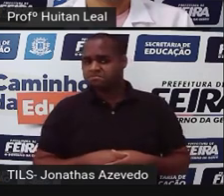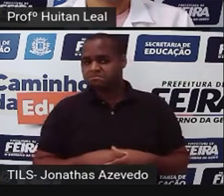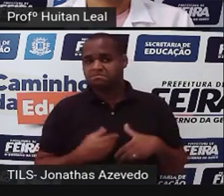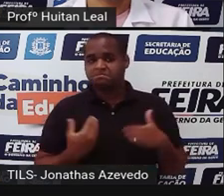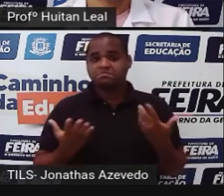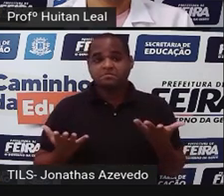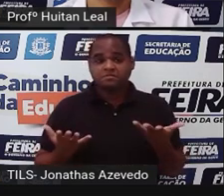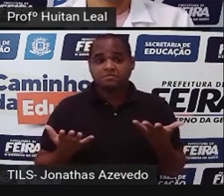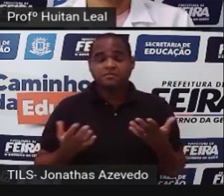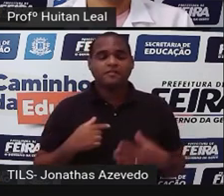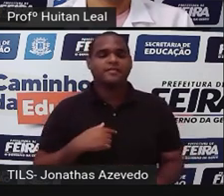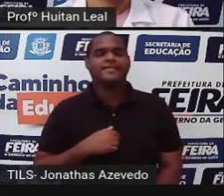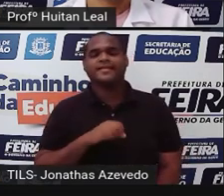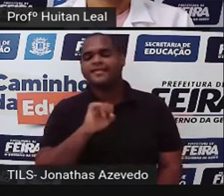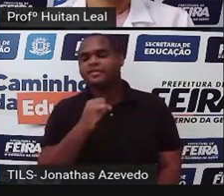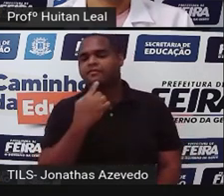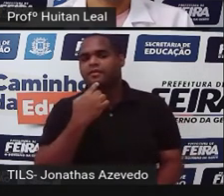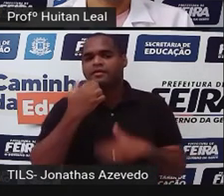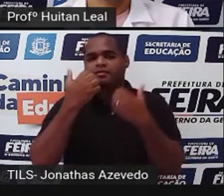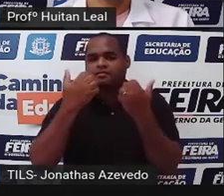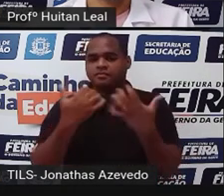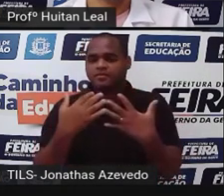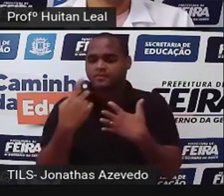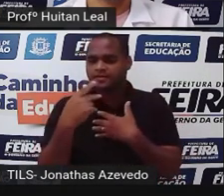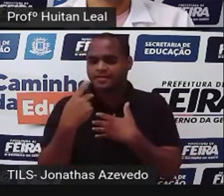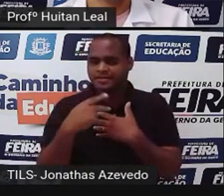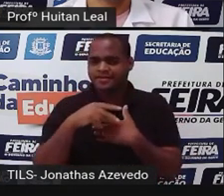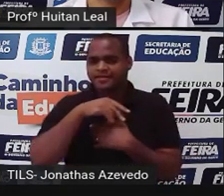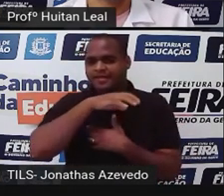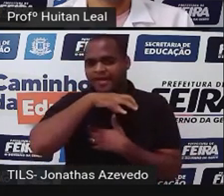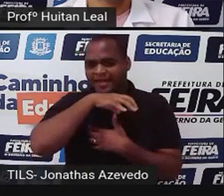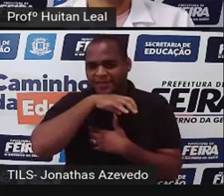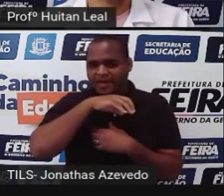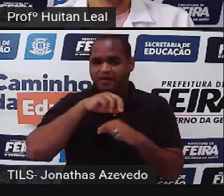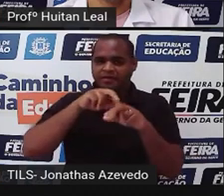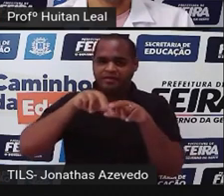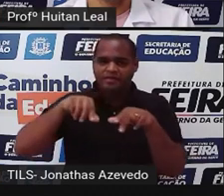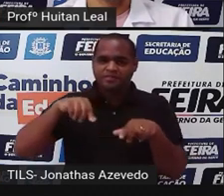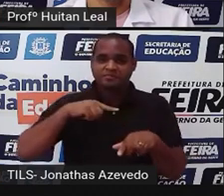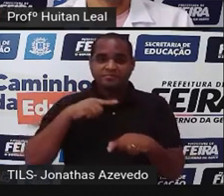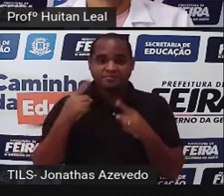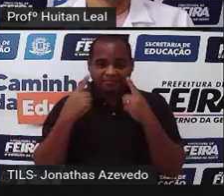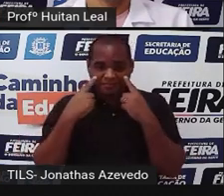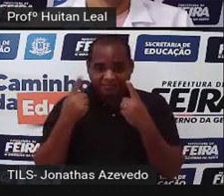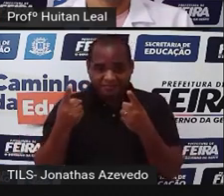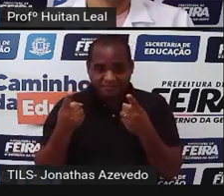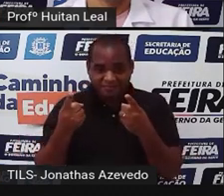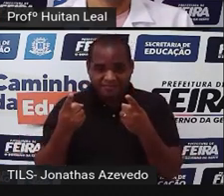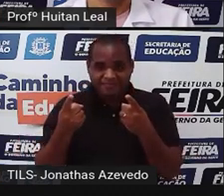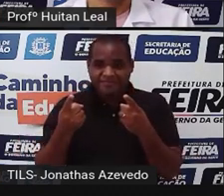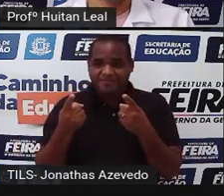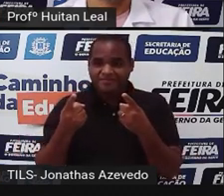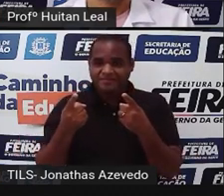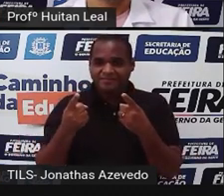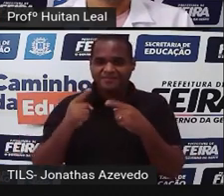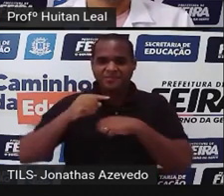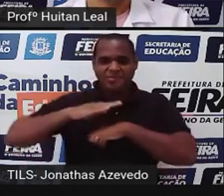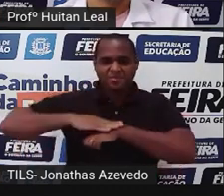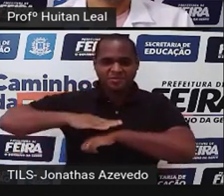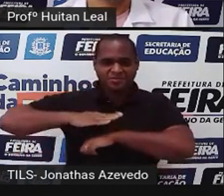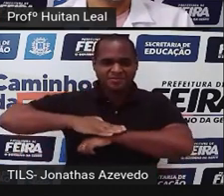E se eu disser a você que os animais dessa região, desse local, são assim? Olha aí, isso um sapo?